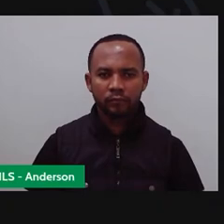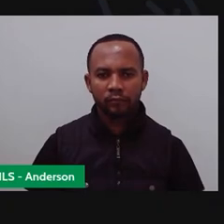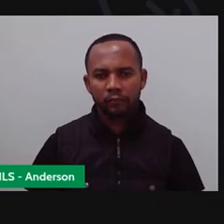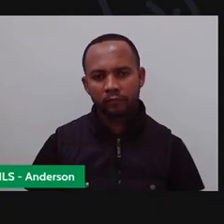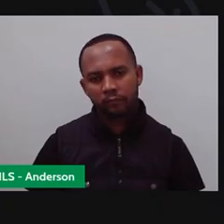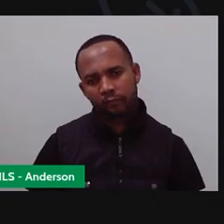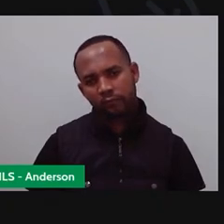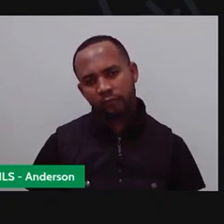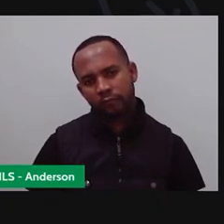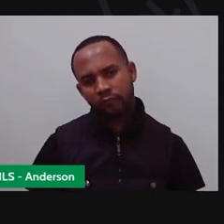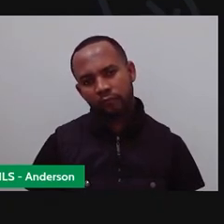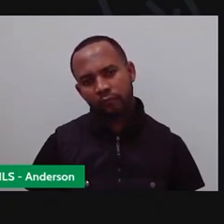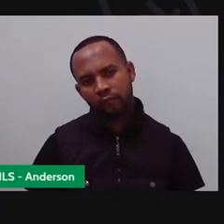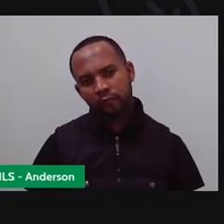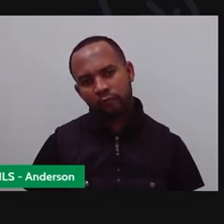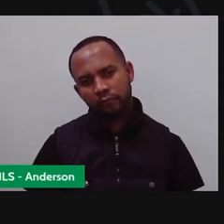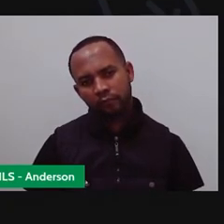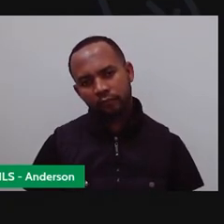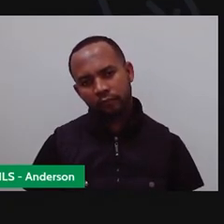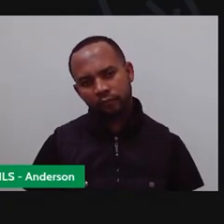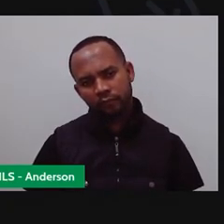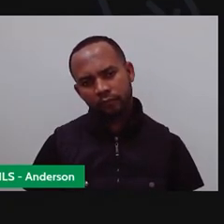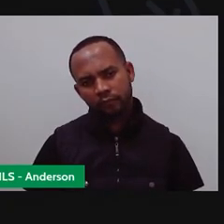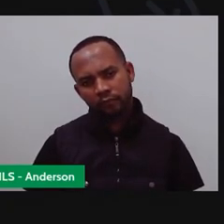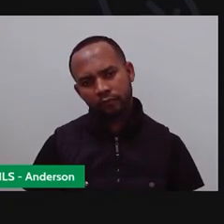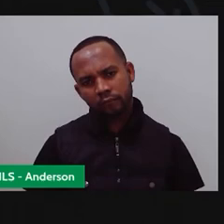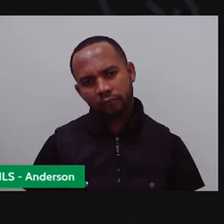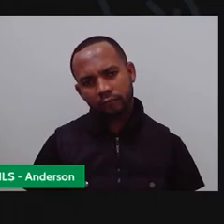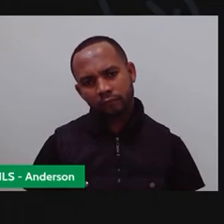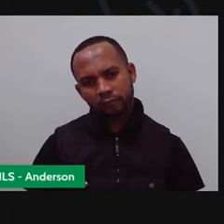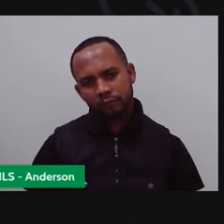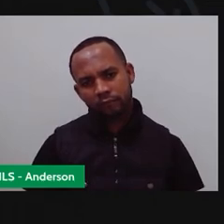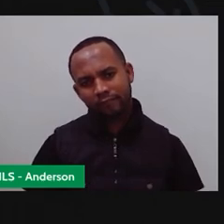Vou aproveitar aqui e vou pintar as orelhas do meu cachorro com esse verde. Gostei.